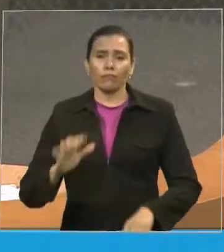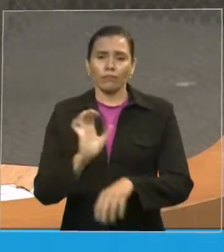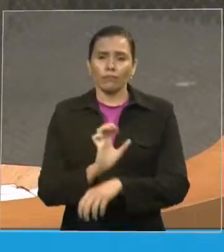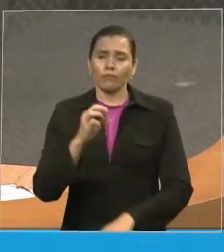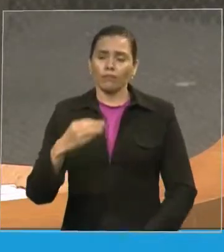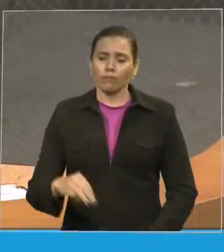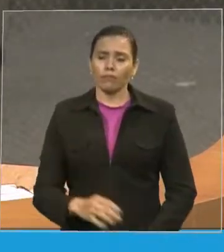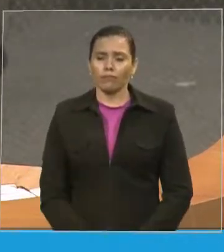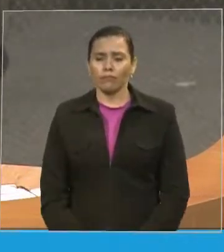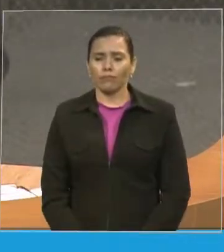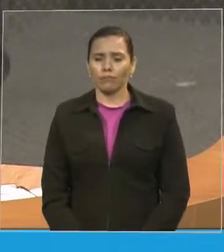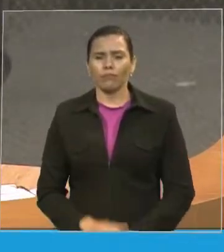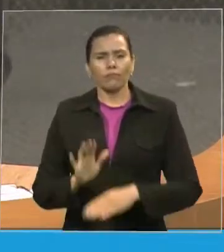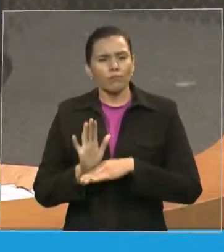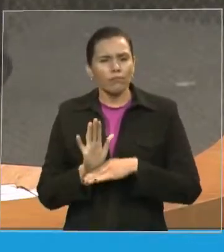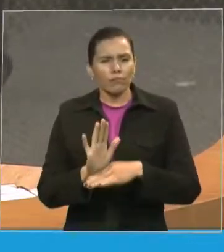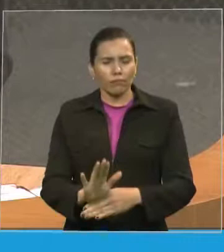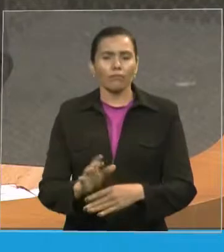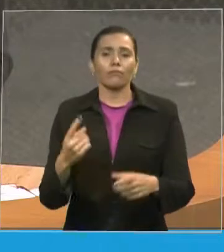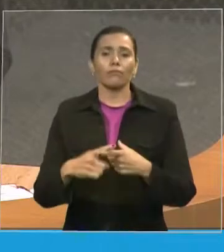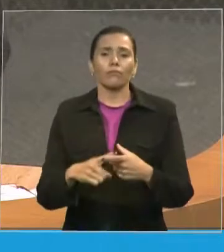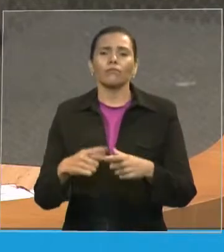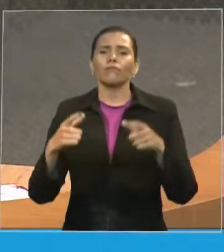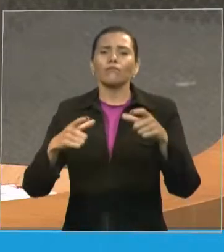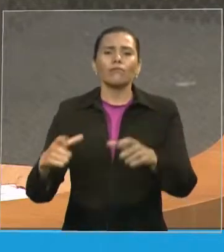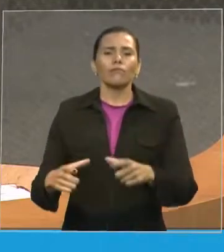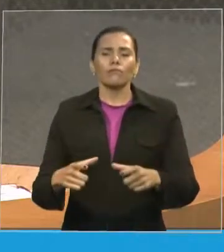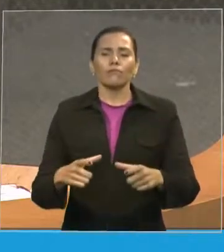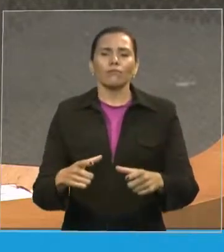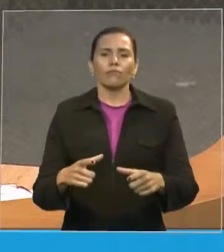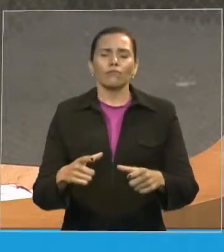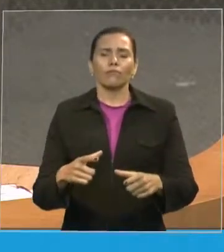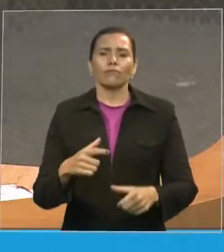Onde vocês não podem ir, ela vai.